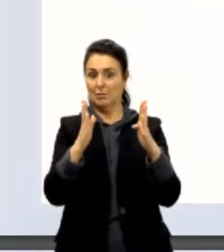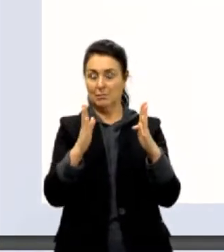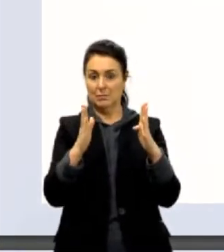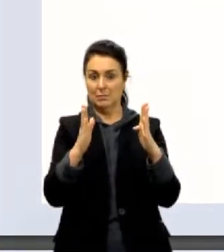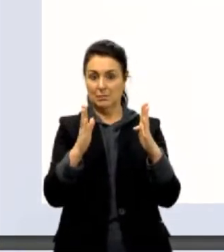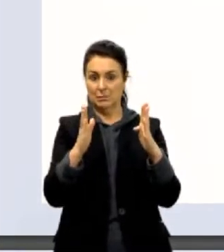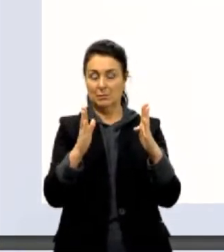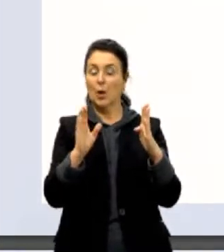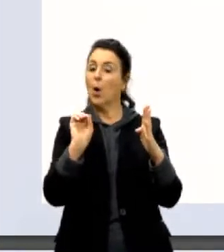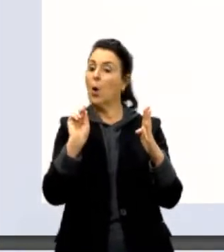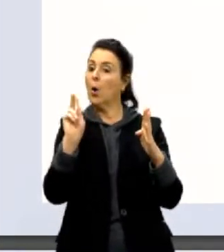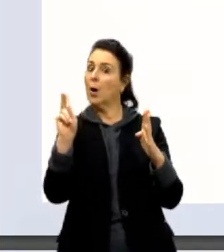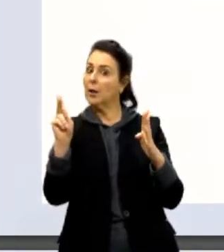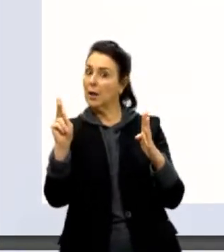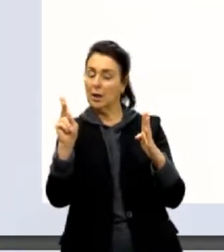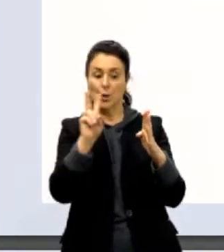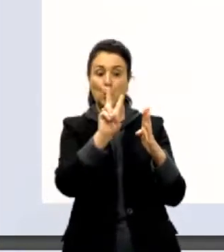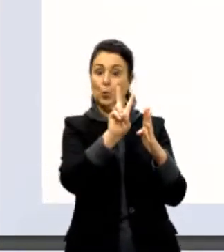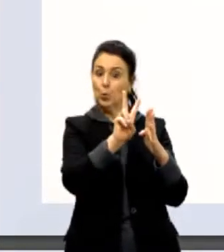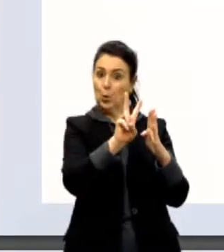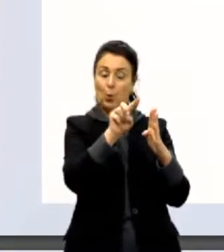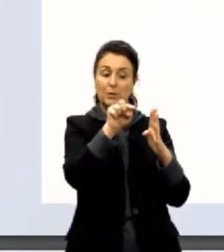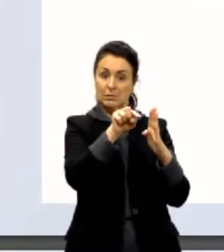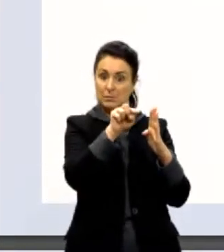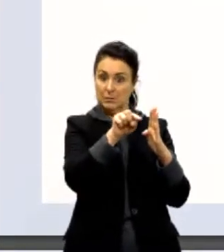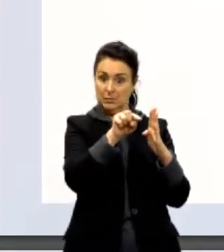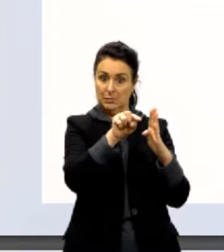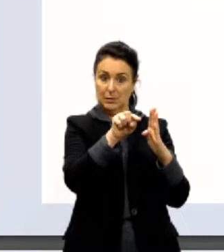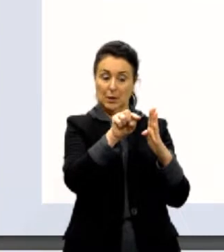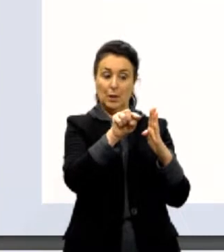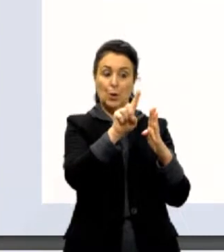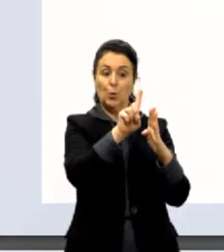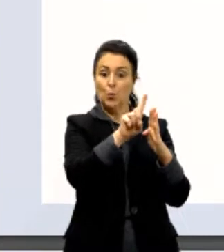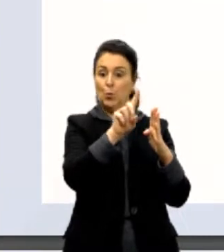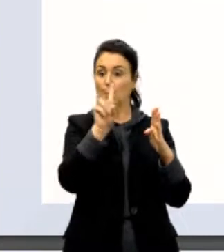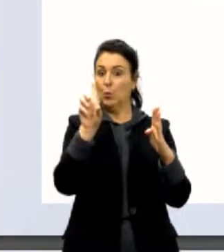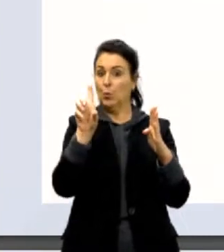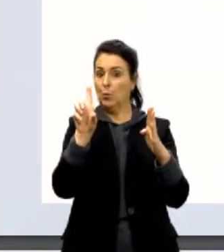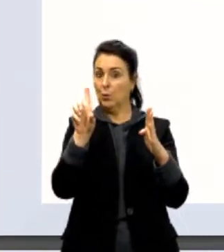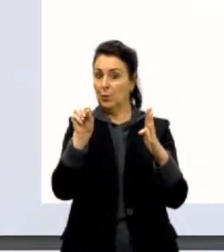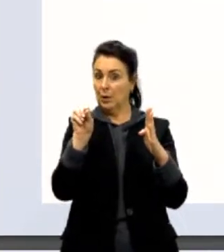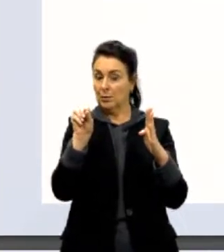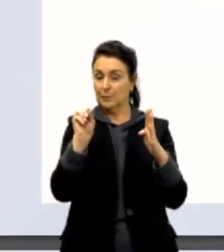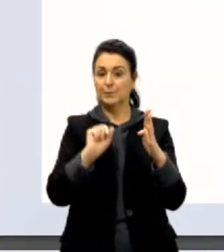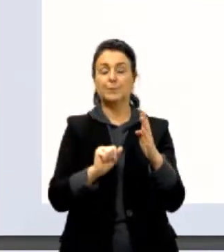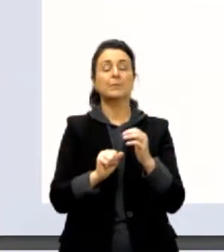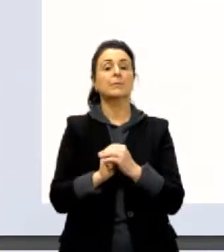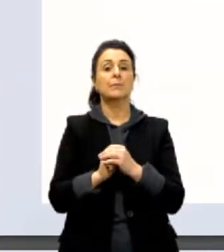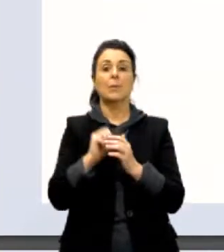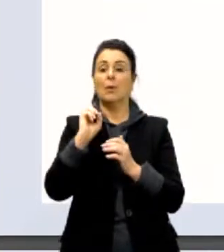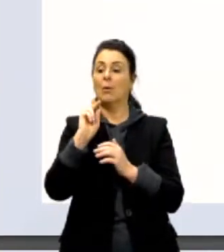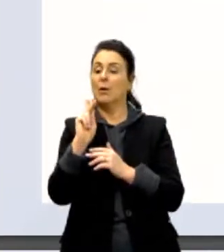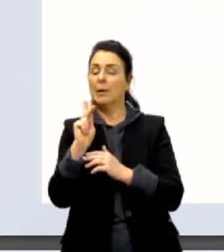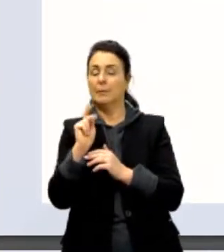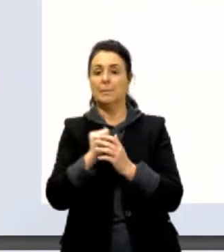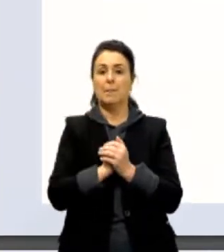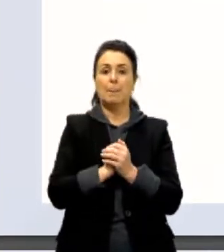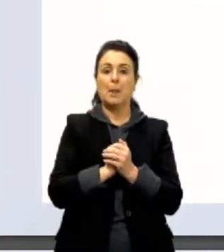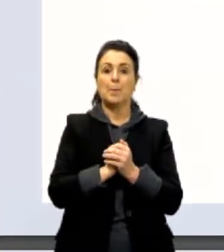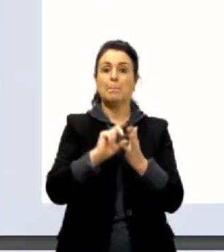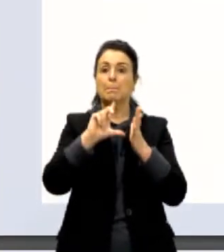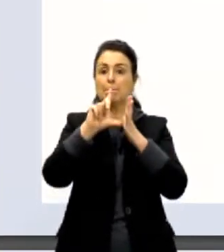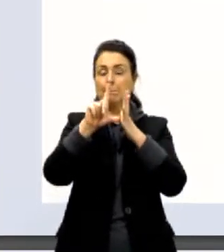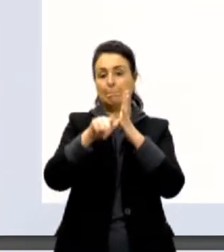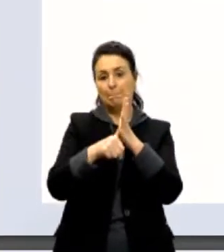condição satisfeita. O número 2 está entre 1 e 10? Está entre 1 e 10. Então, primeira condição satisfeita. Segunda